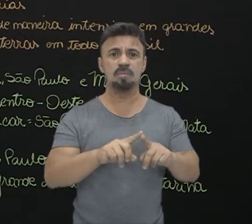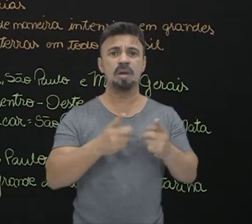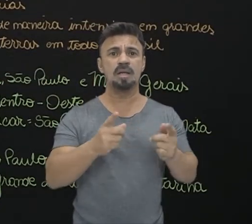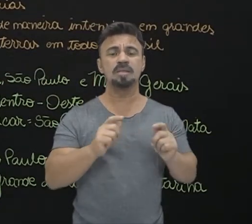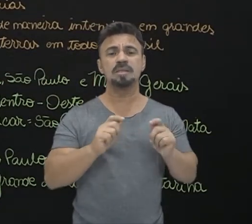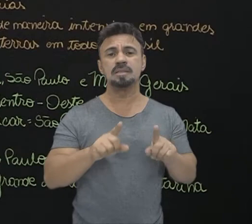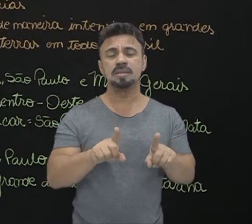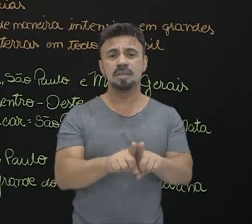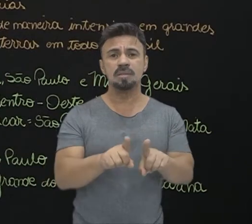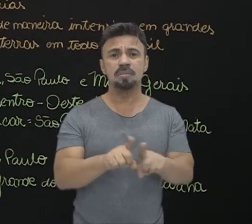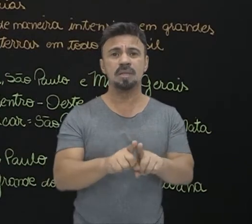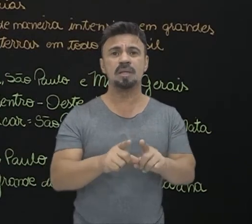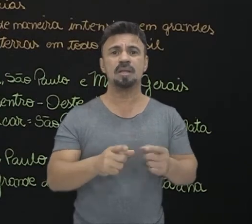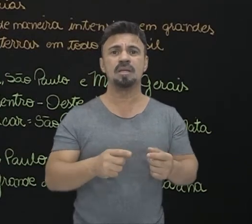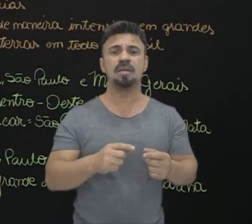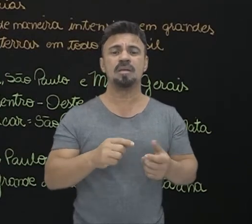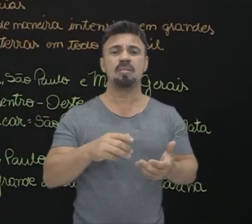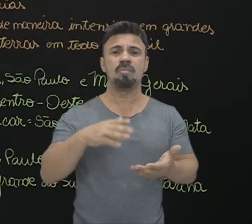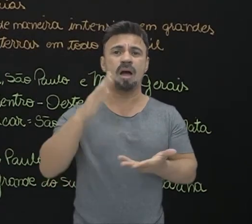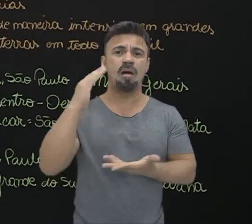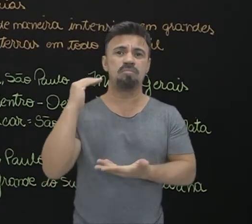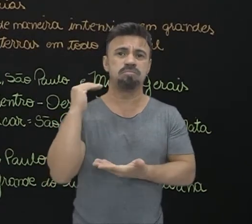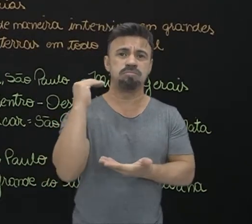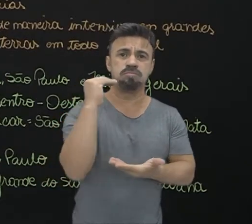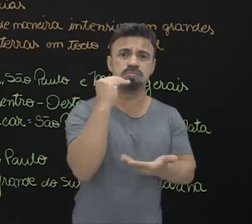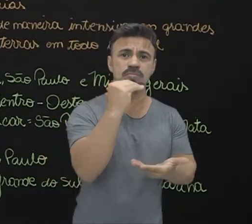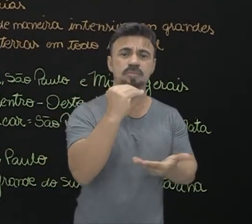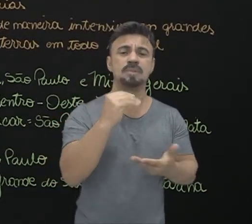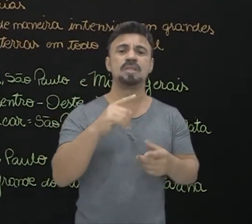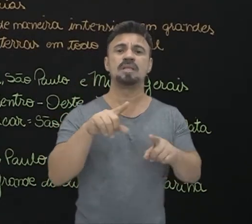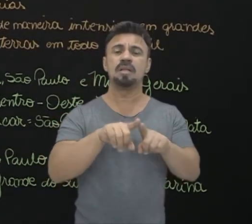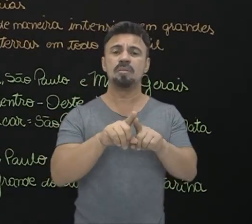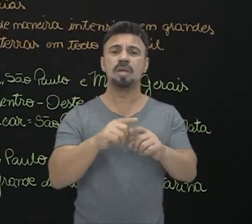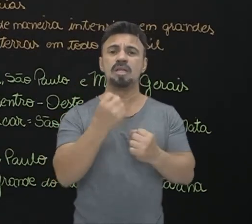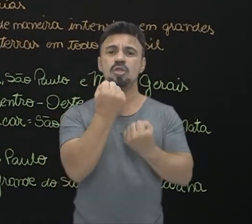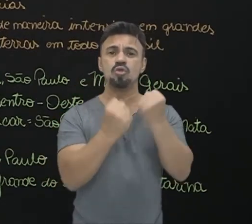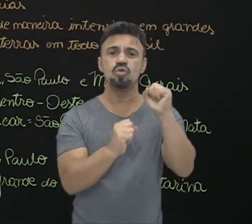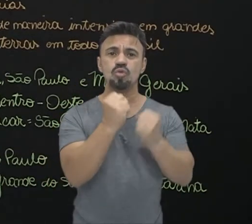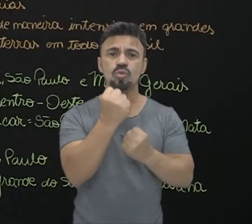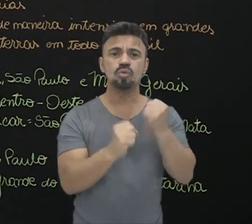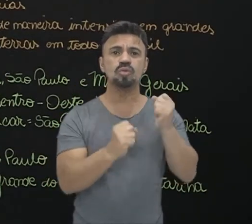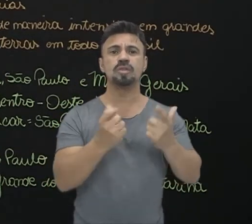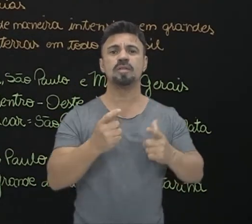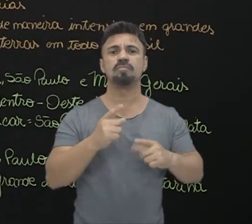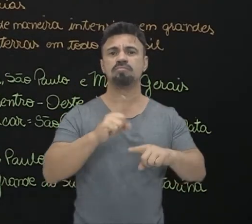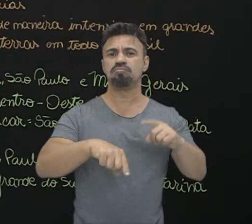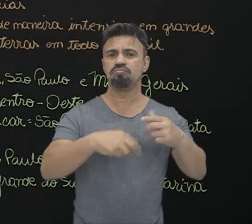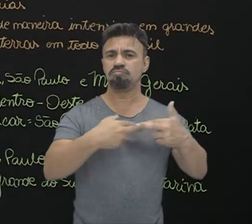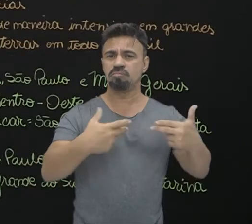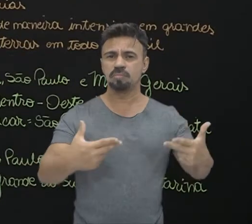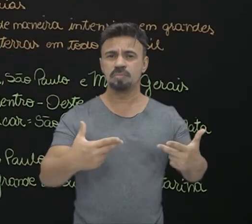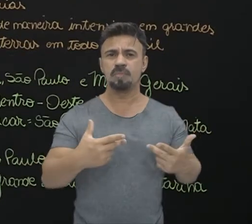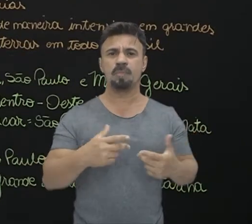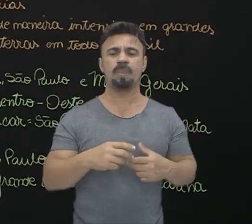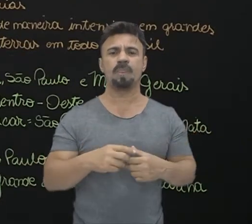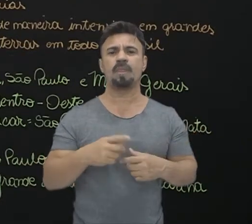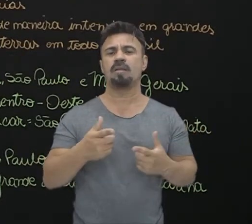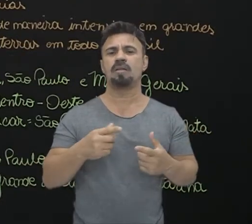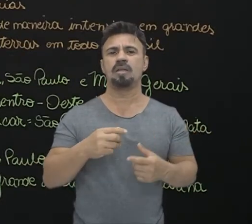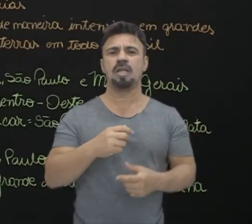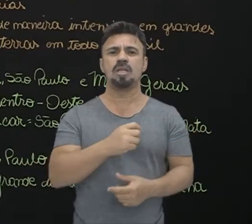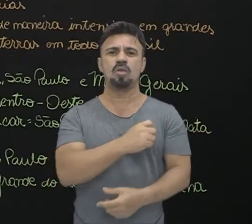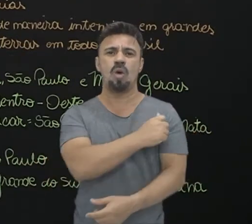também para o abastecimento das indústrias, em matéria-prima para as indústrias. Como é o caso da produção de